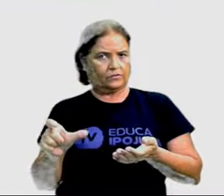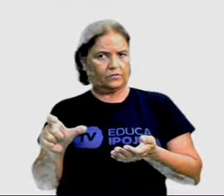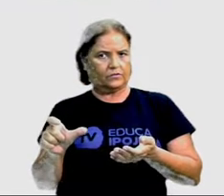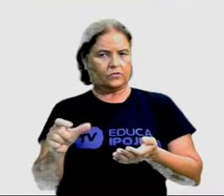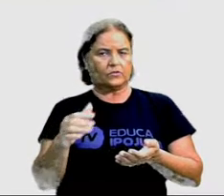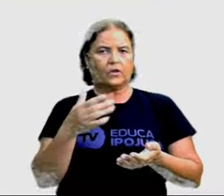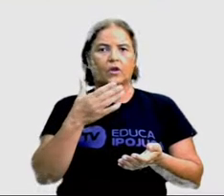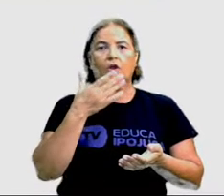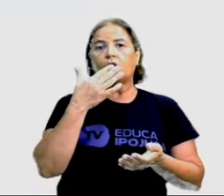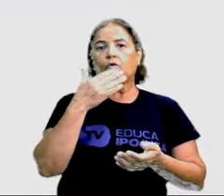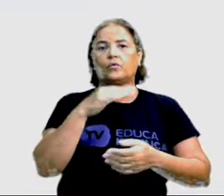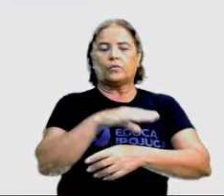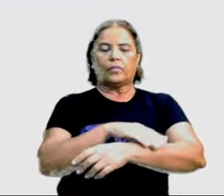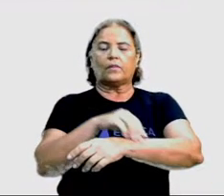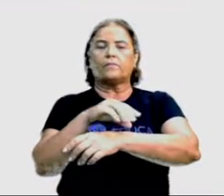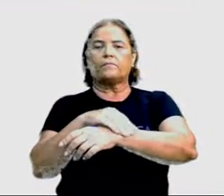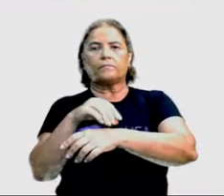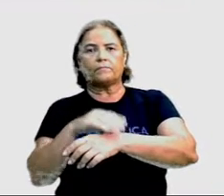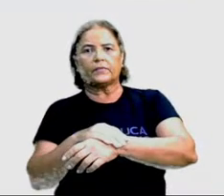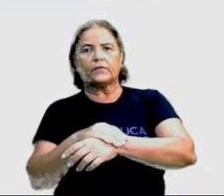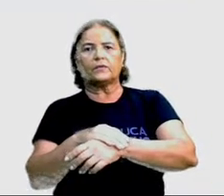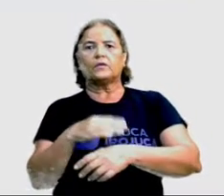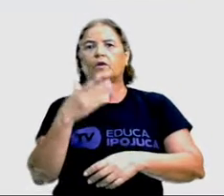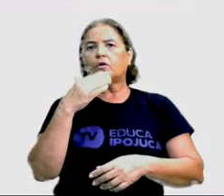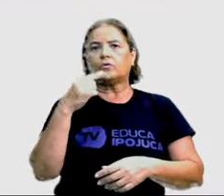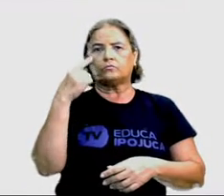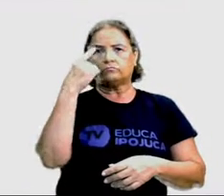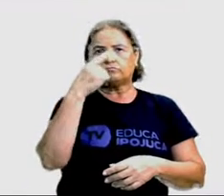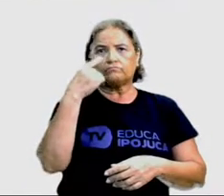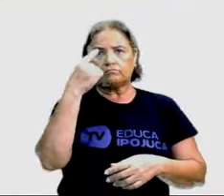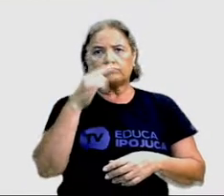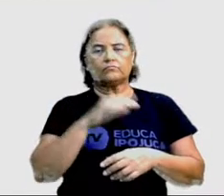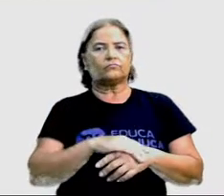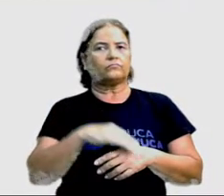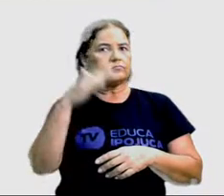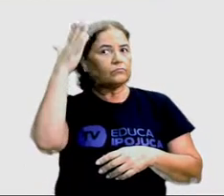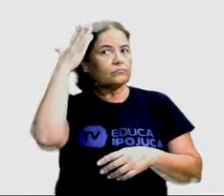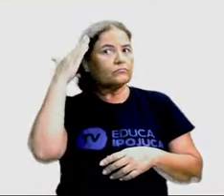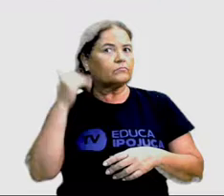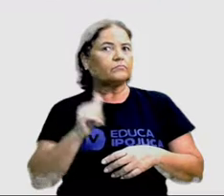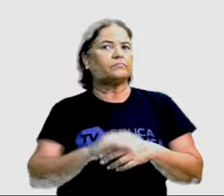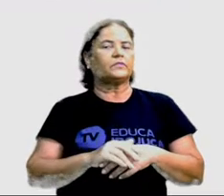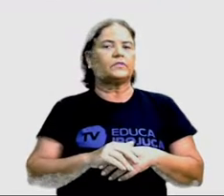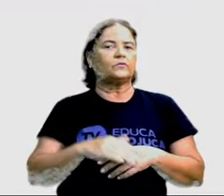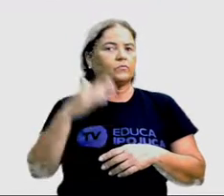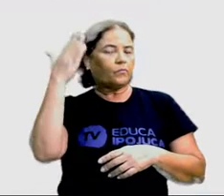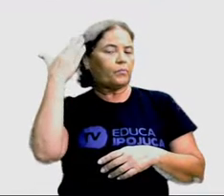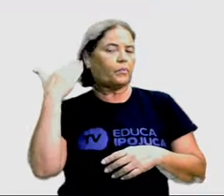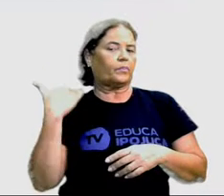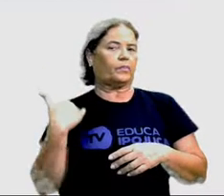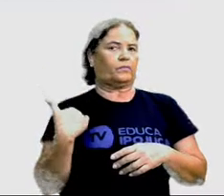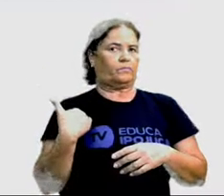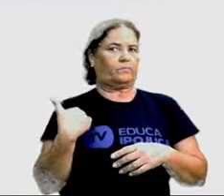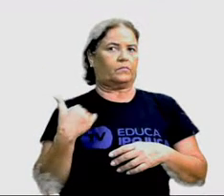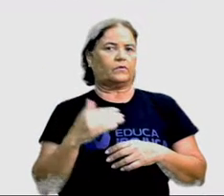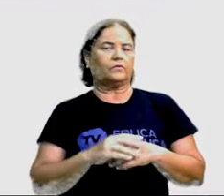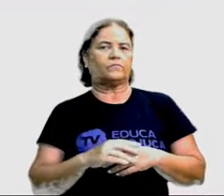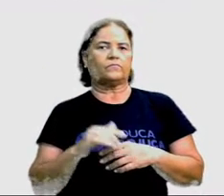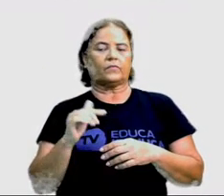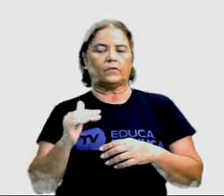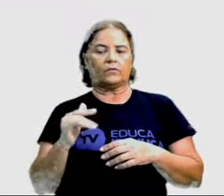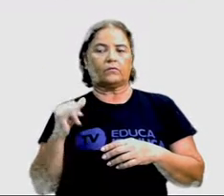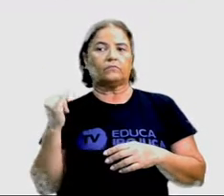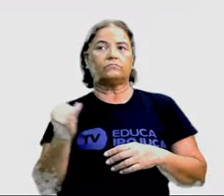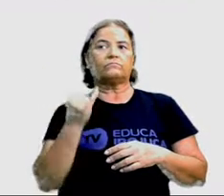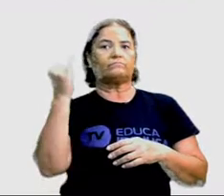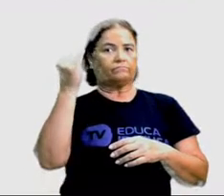pele diferente, olhos, cor de olhos, cor de cabelo, estrutura do cabelo, tamanho, altura